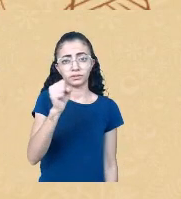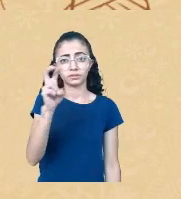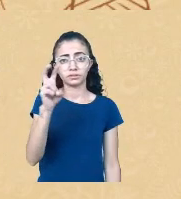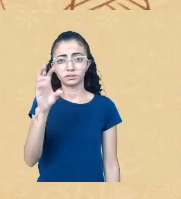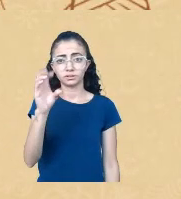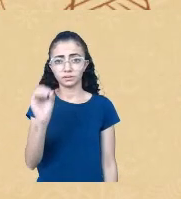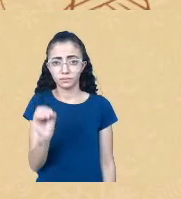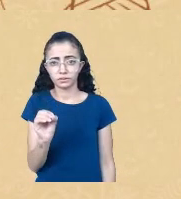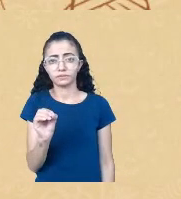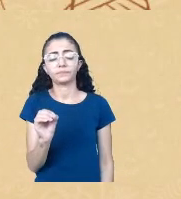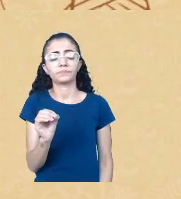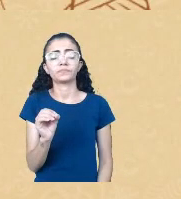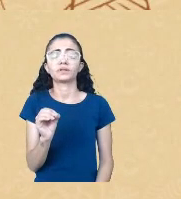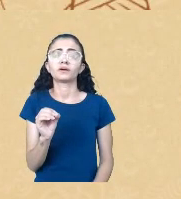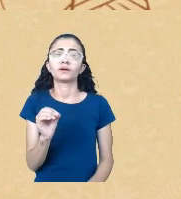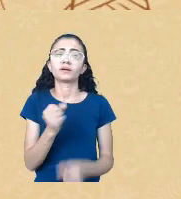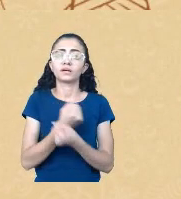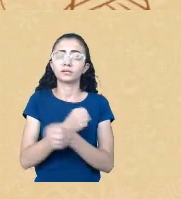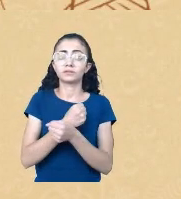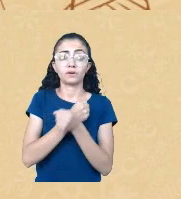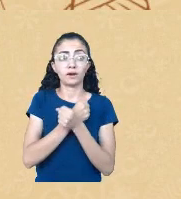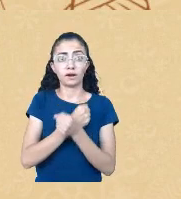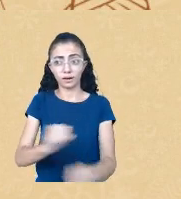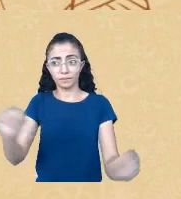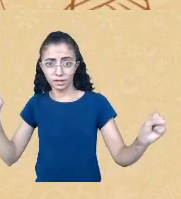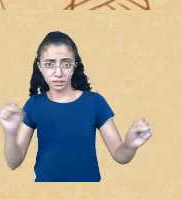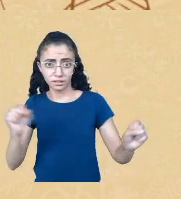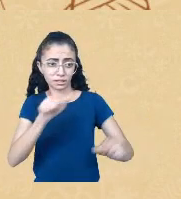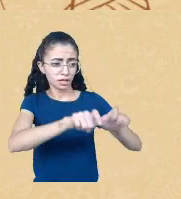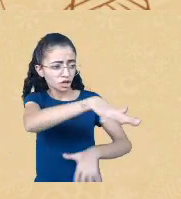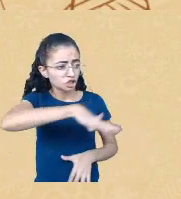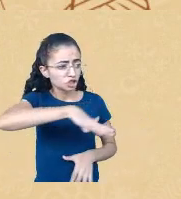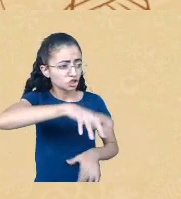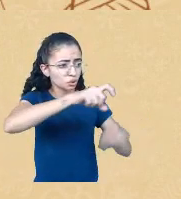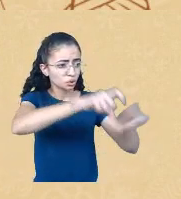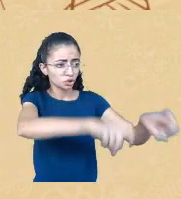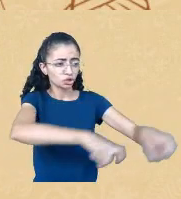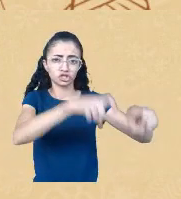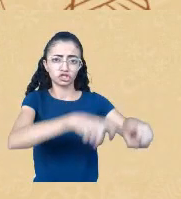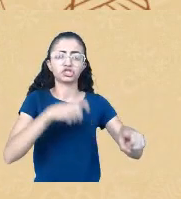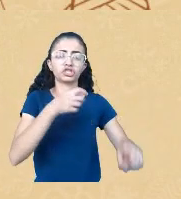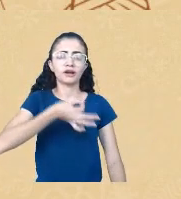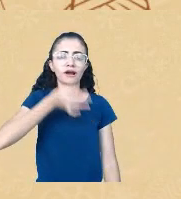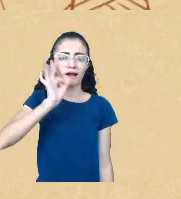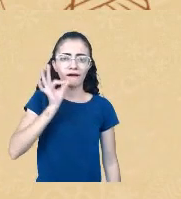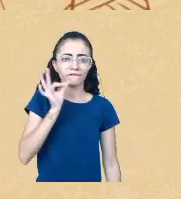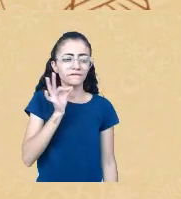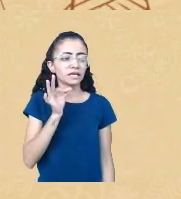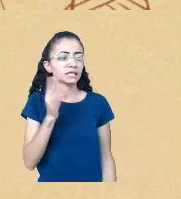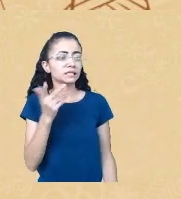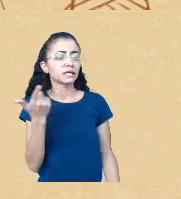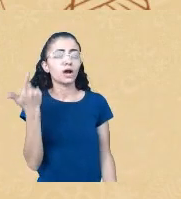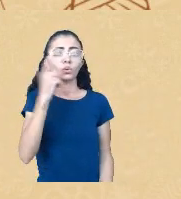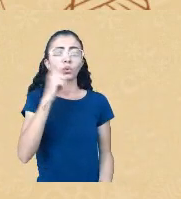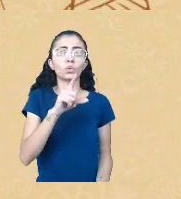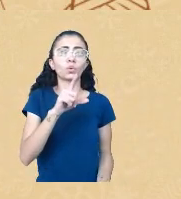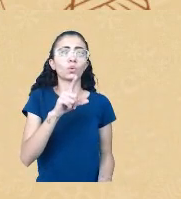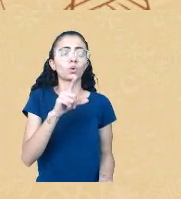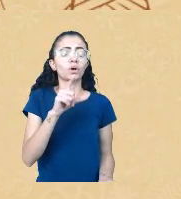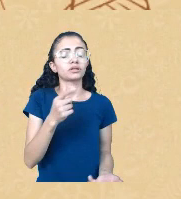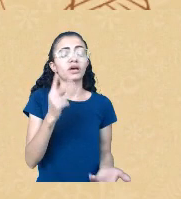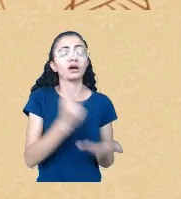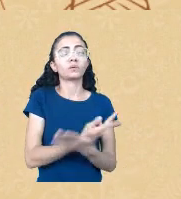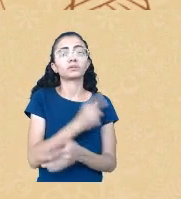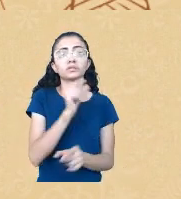e que os cafezais corriam risco de ficar sem mão de obra. A lei de terras veio eliminar esse risco. Uma